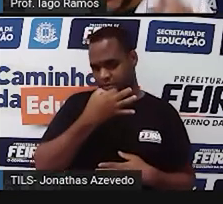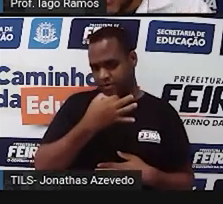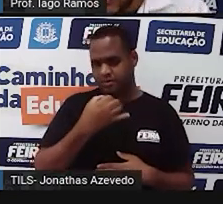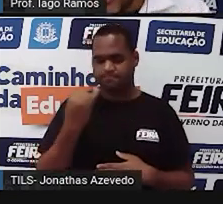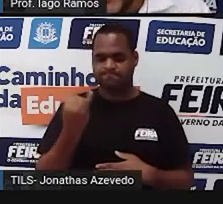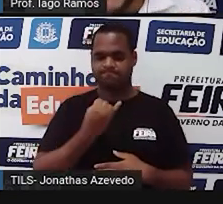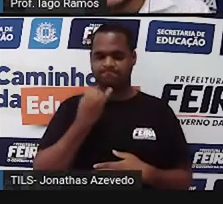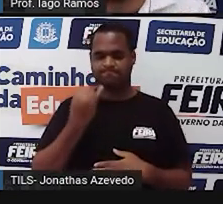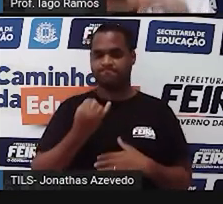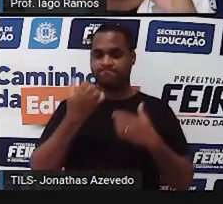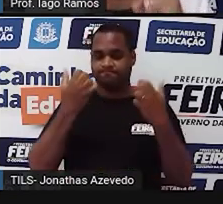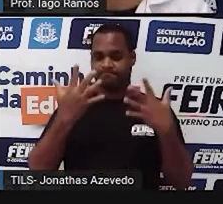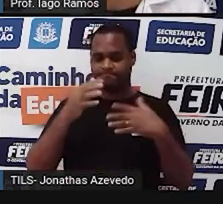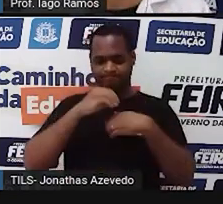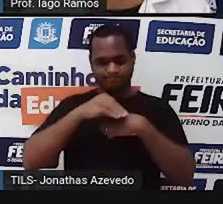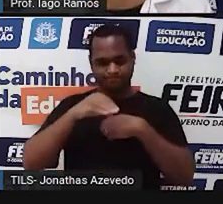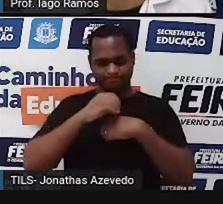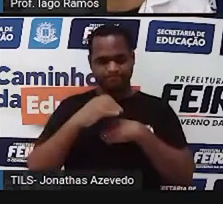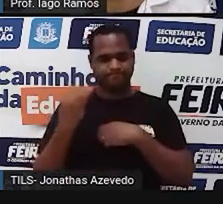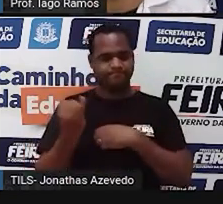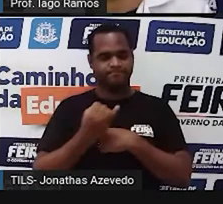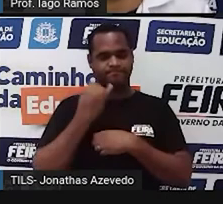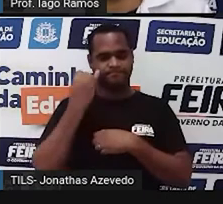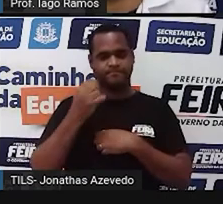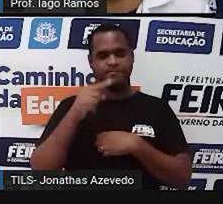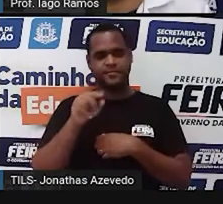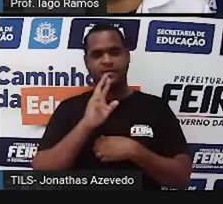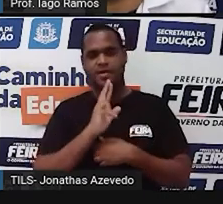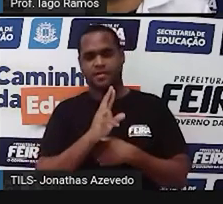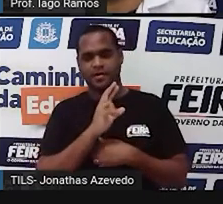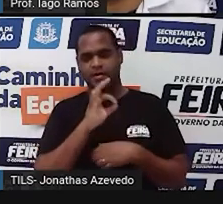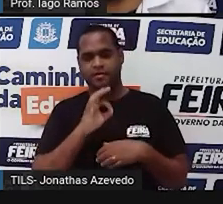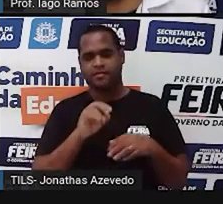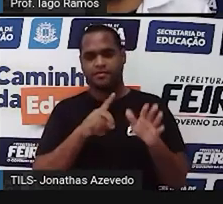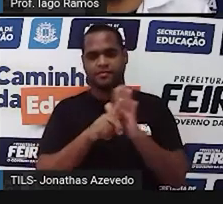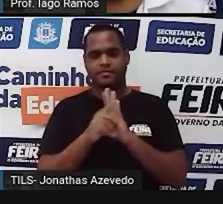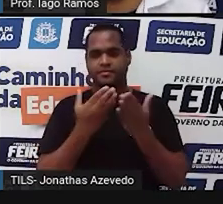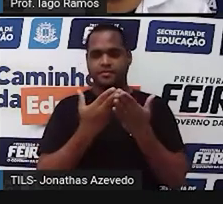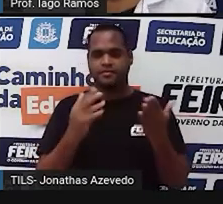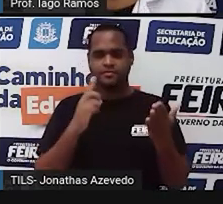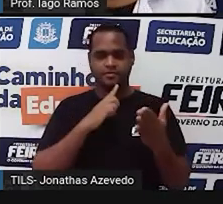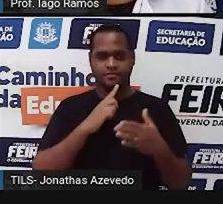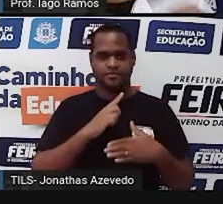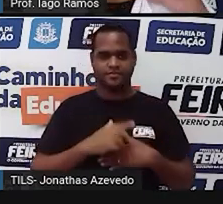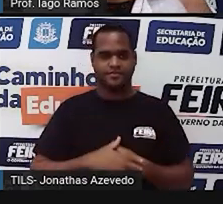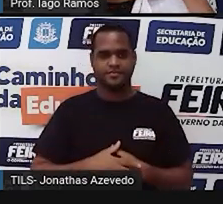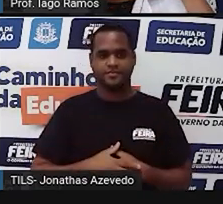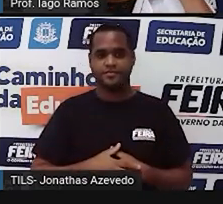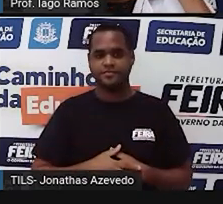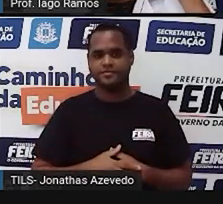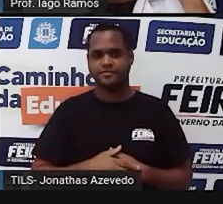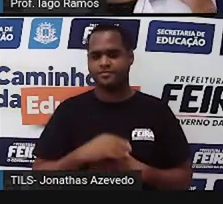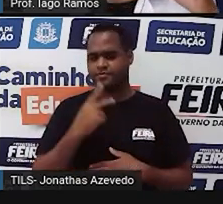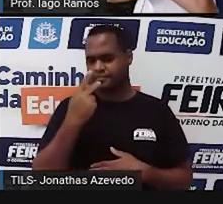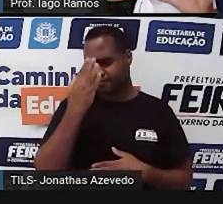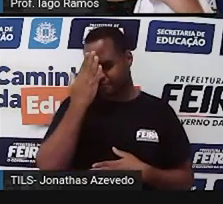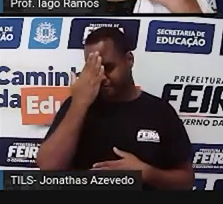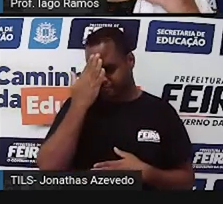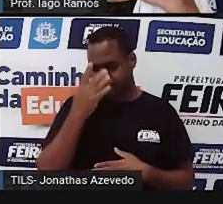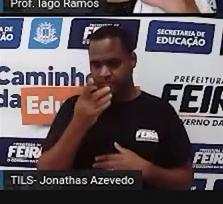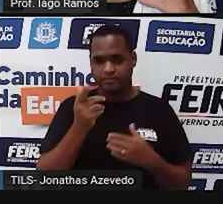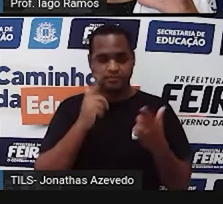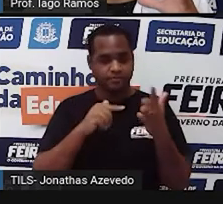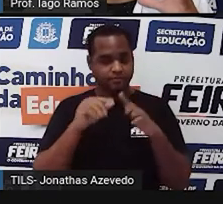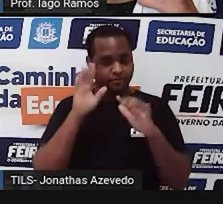uma dica de ouro para a gente conseguir responder essa pergunta. Certo? Bom, você deve ter começado a